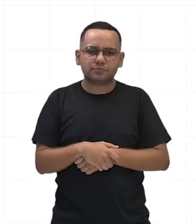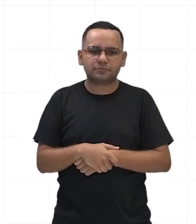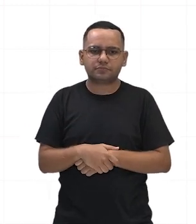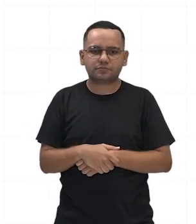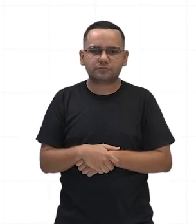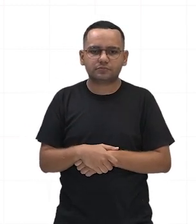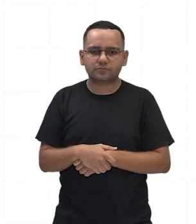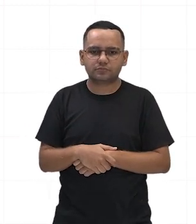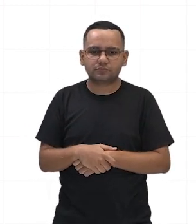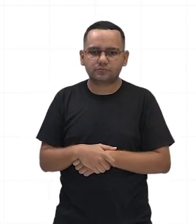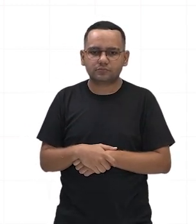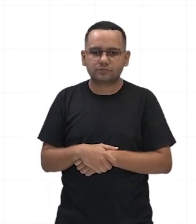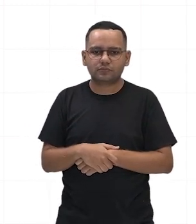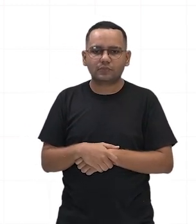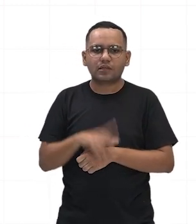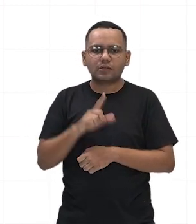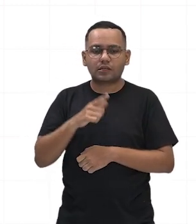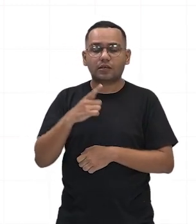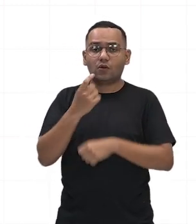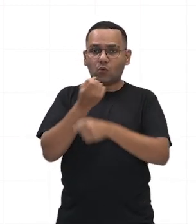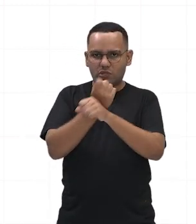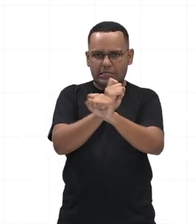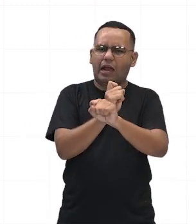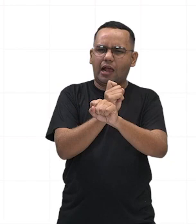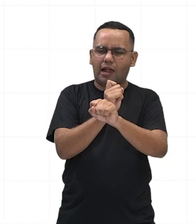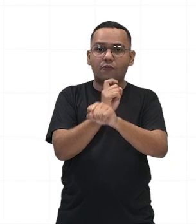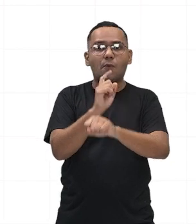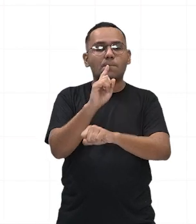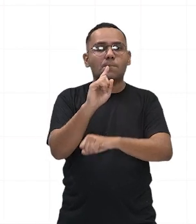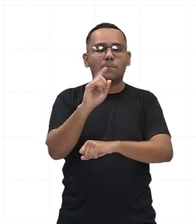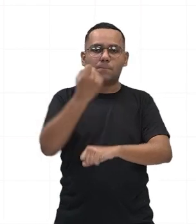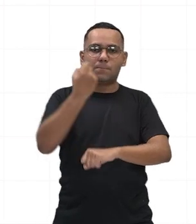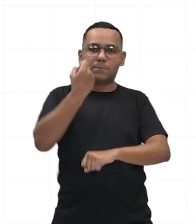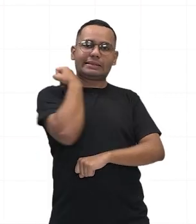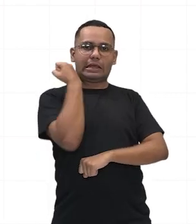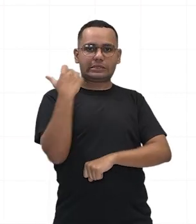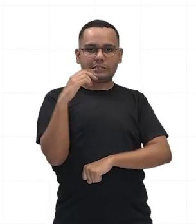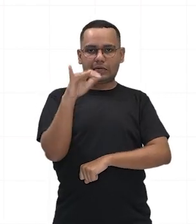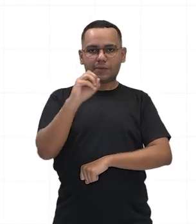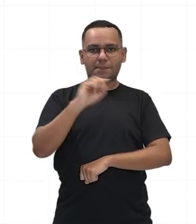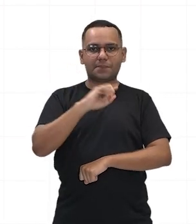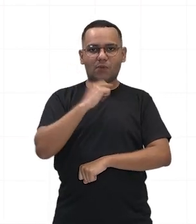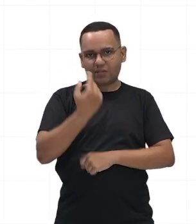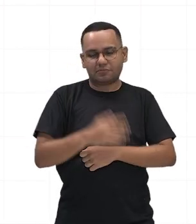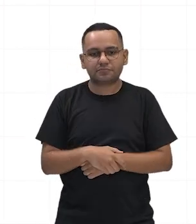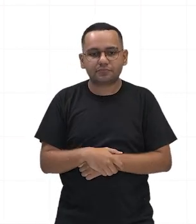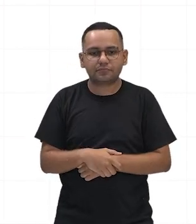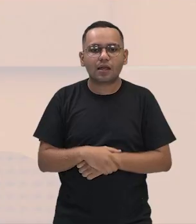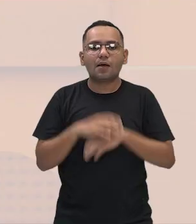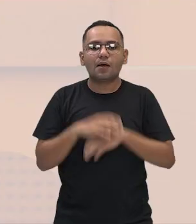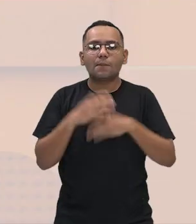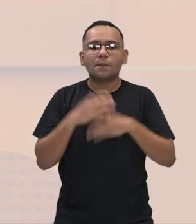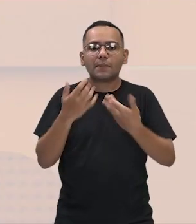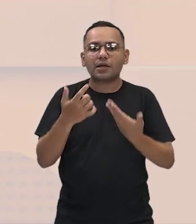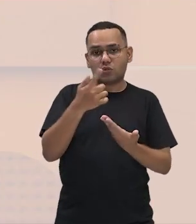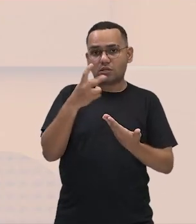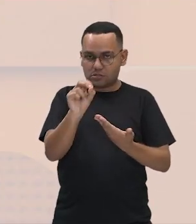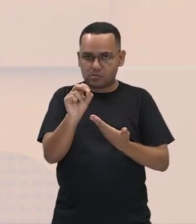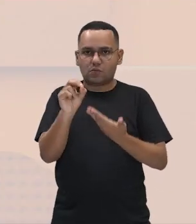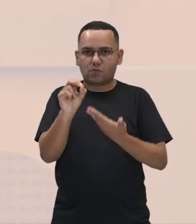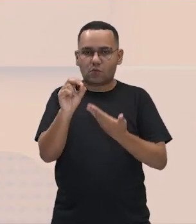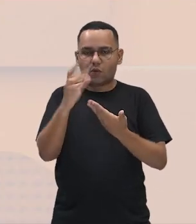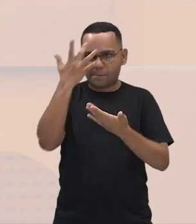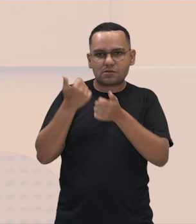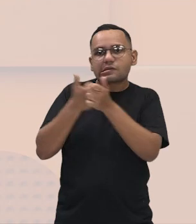o matasse. Cerca de 250 seguidores do tribuno Caio morreram na luta. Então, vejam aí